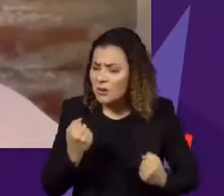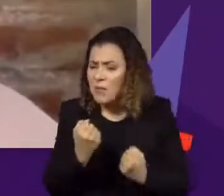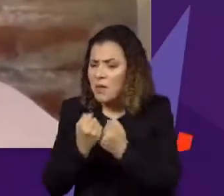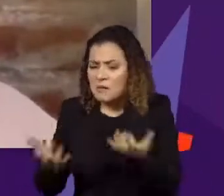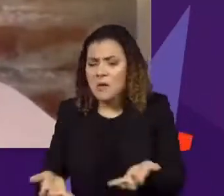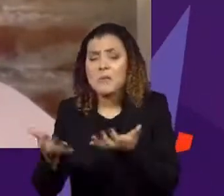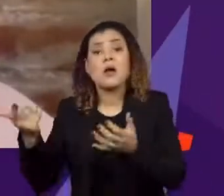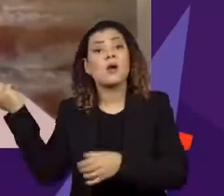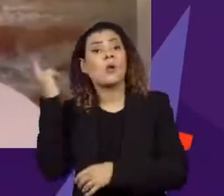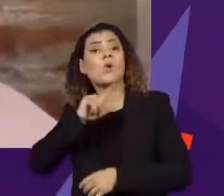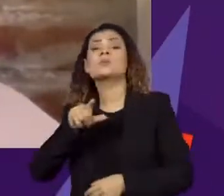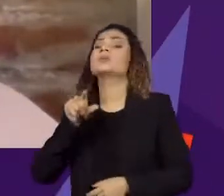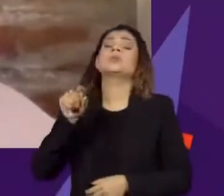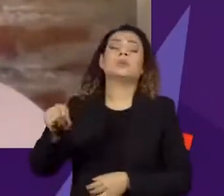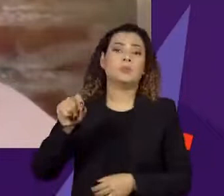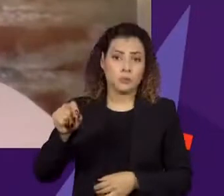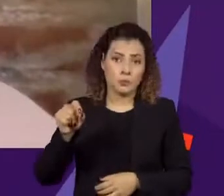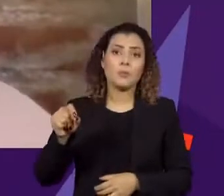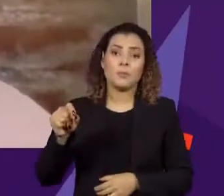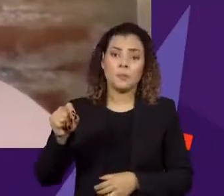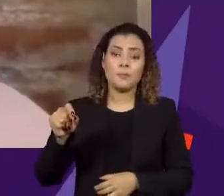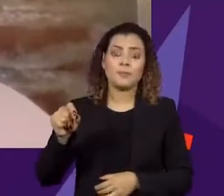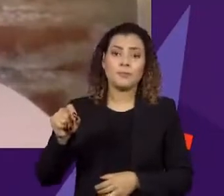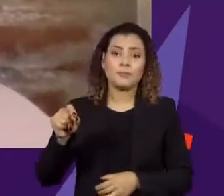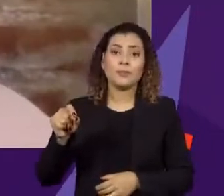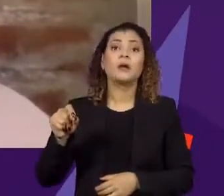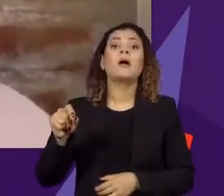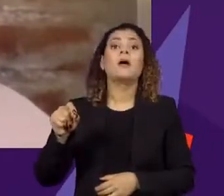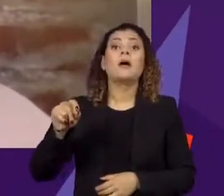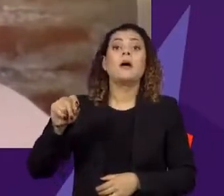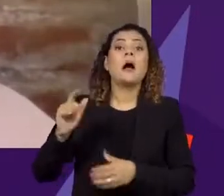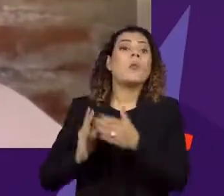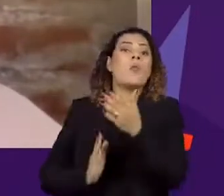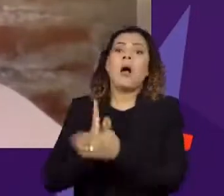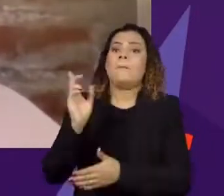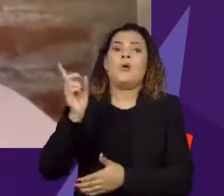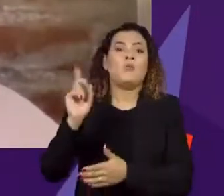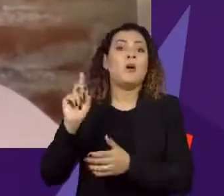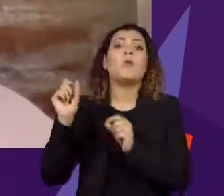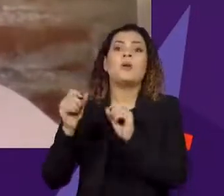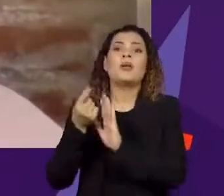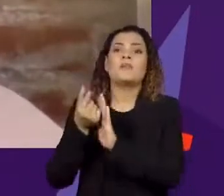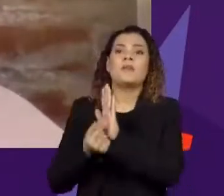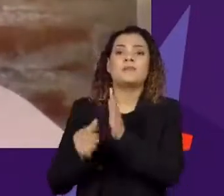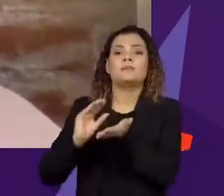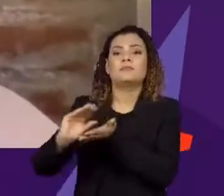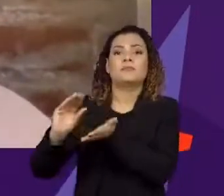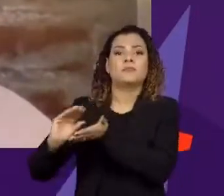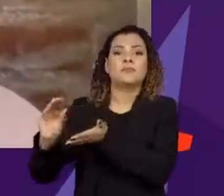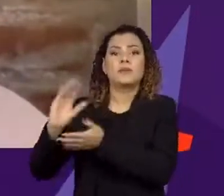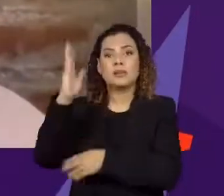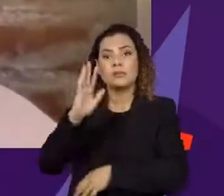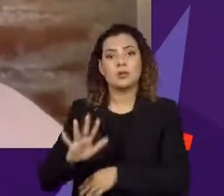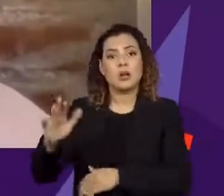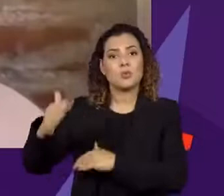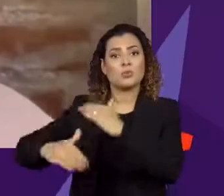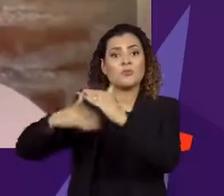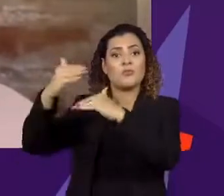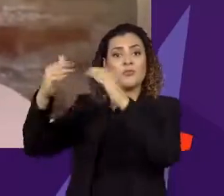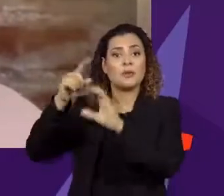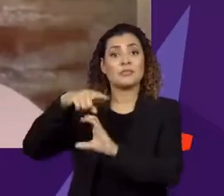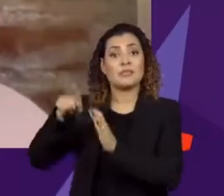conseguiu, que não fosse legal, legalizado, contingenciar as verbas para o Fundo Nacional de Desenvolvimento